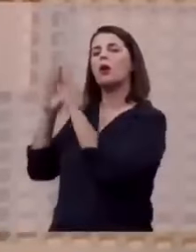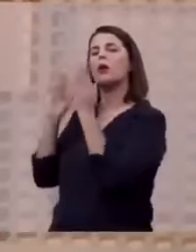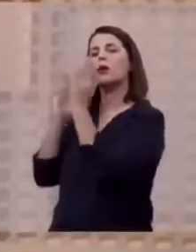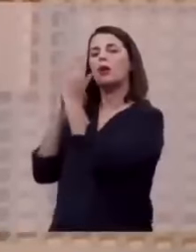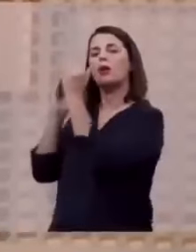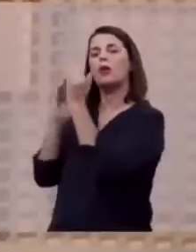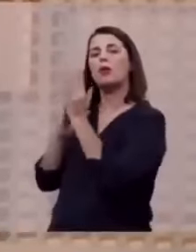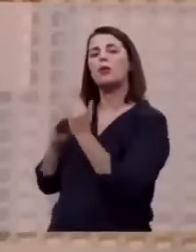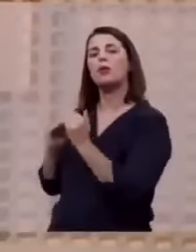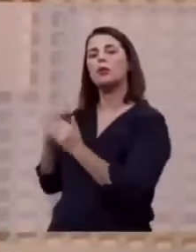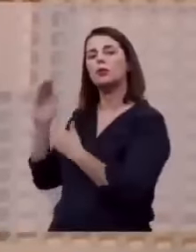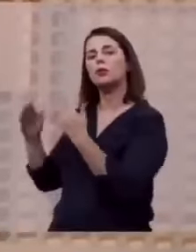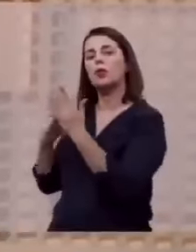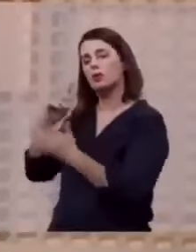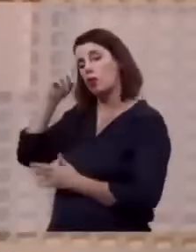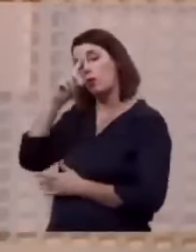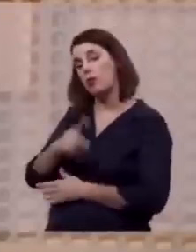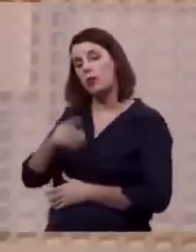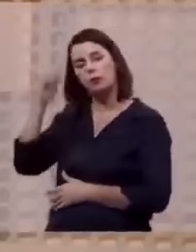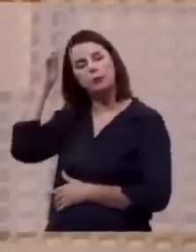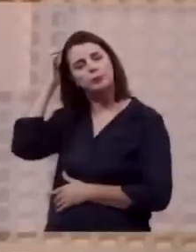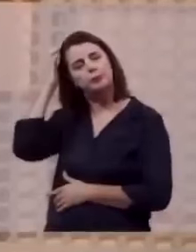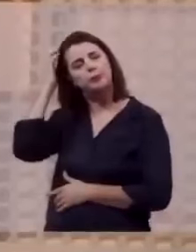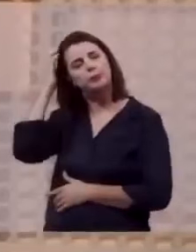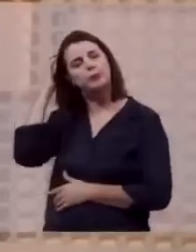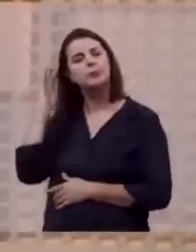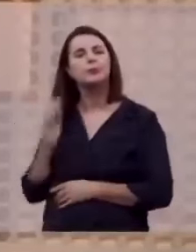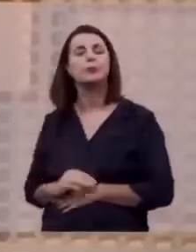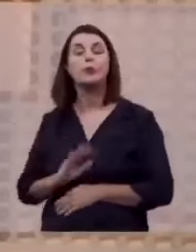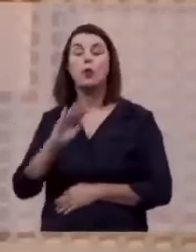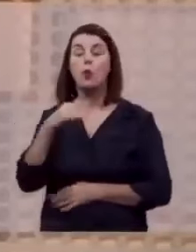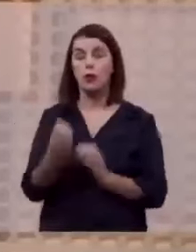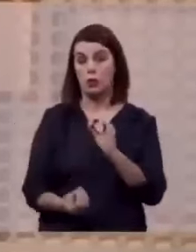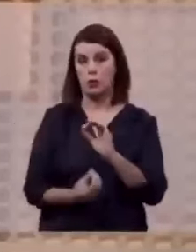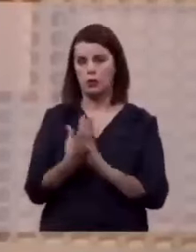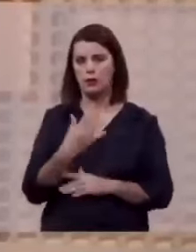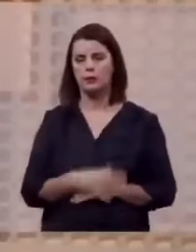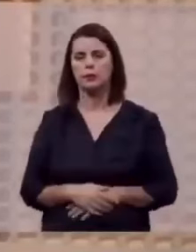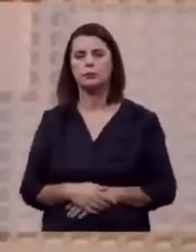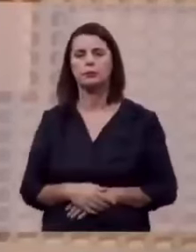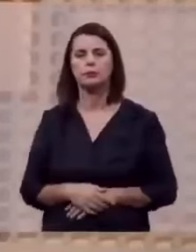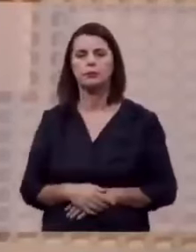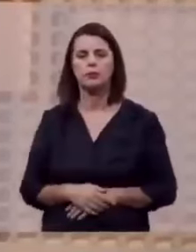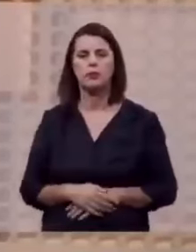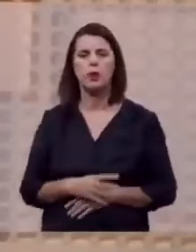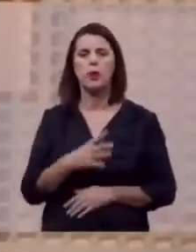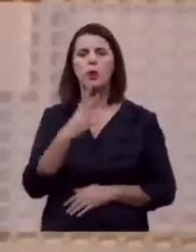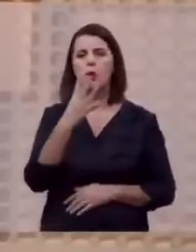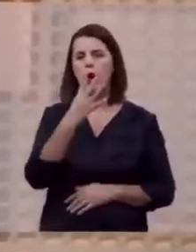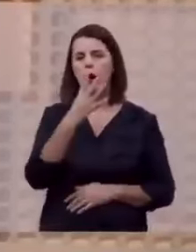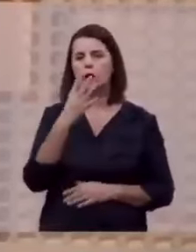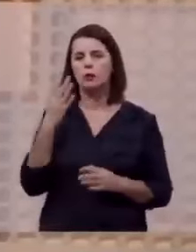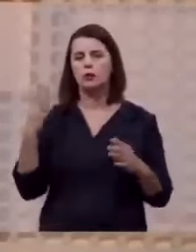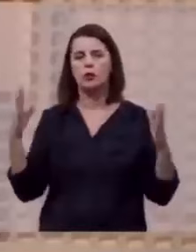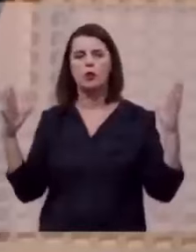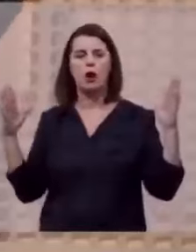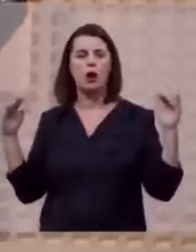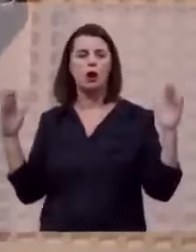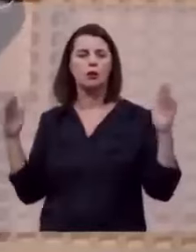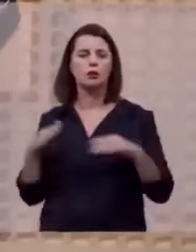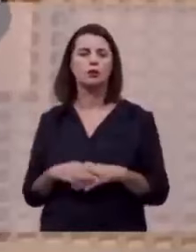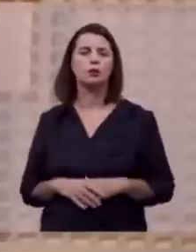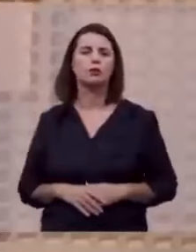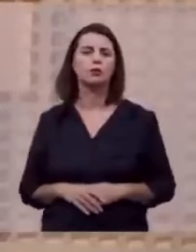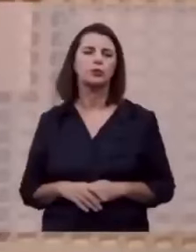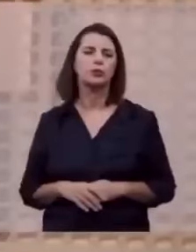todo o louvor e todo o domínio, quando isso acontece, os quatro seres viventes, os anjos